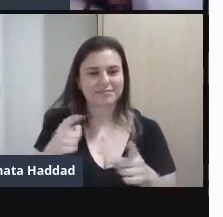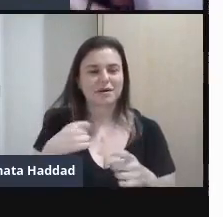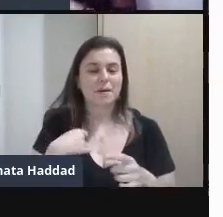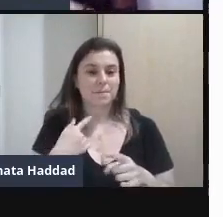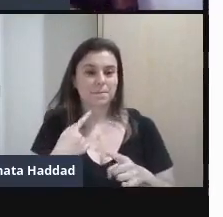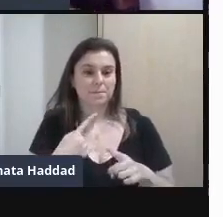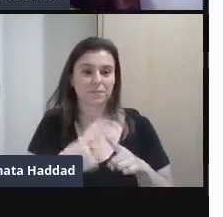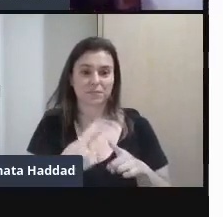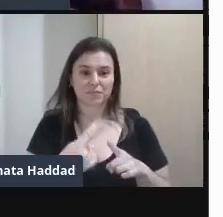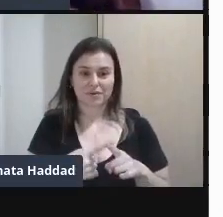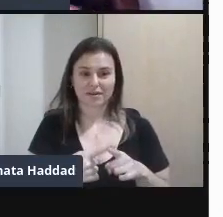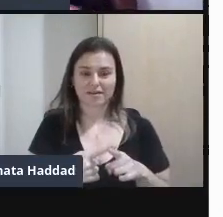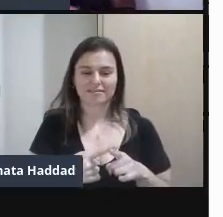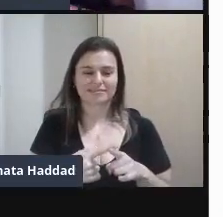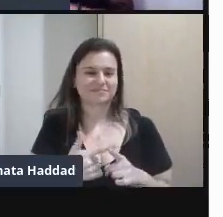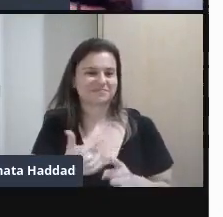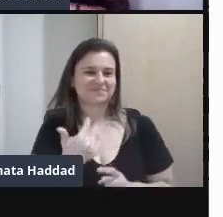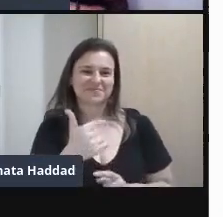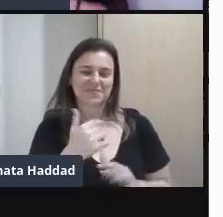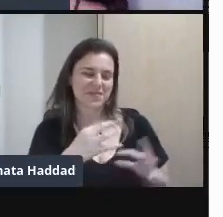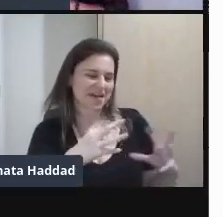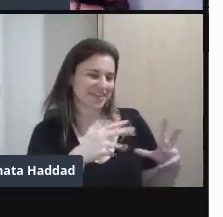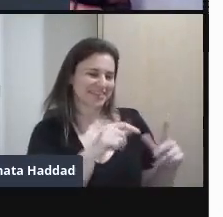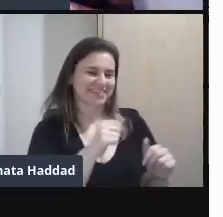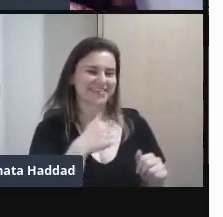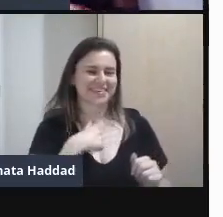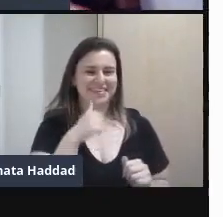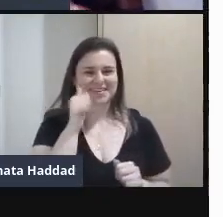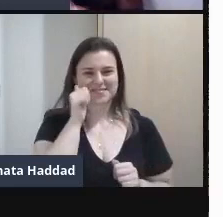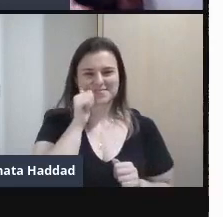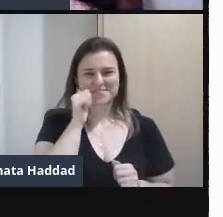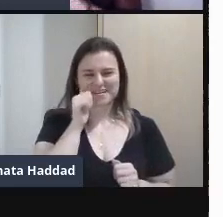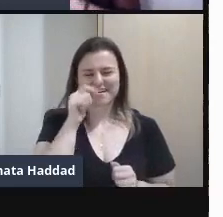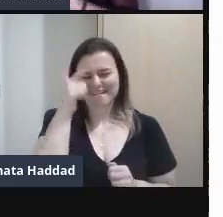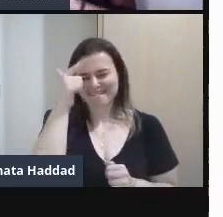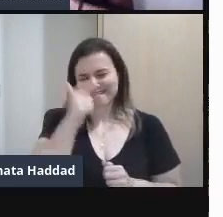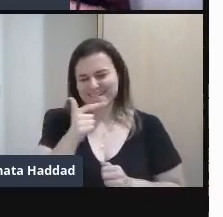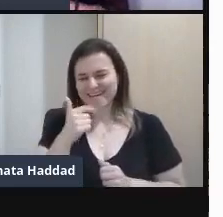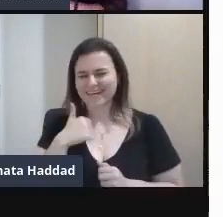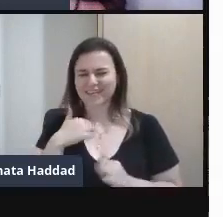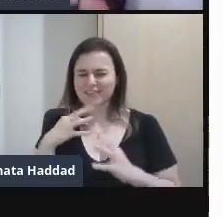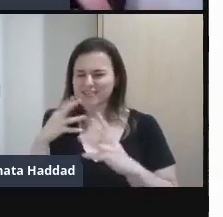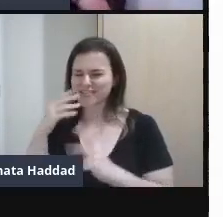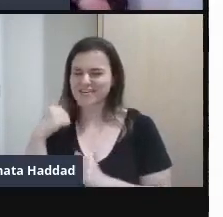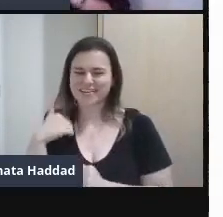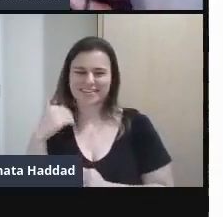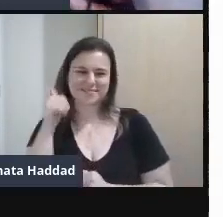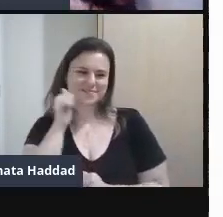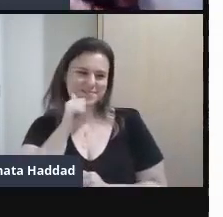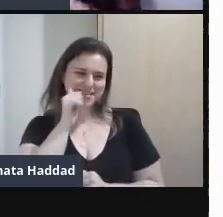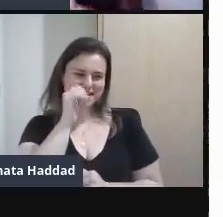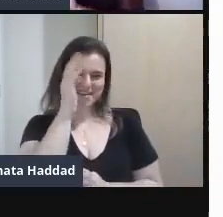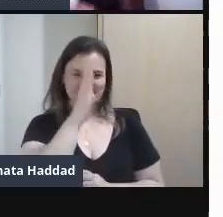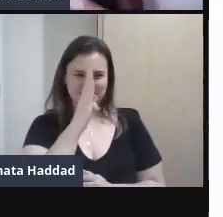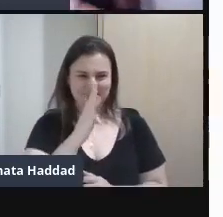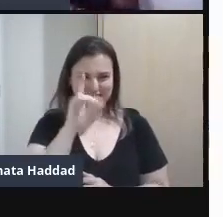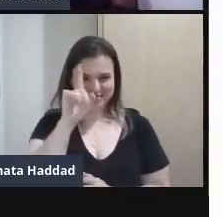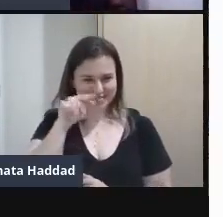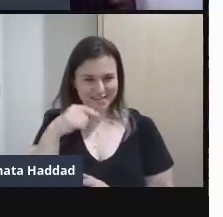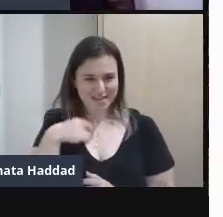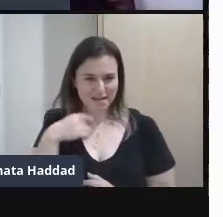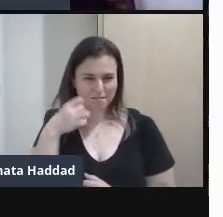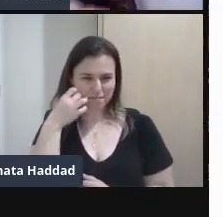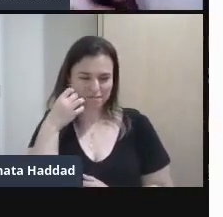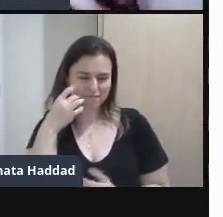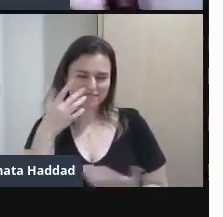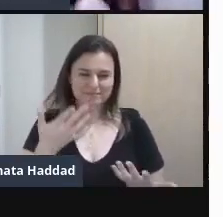Toda feiticeira É corcunda Nem toda brasileira É bunda Não é de silicone Sou muito